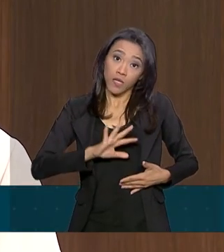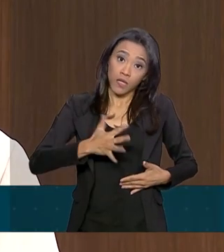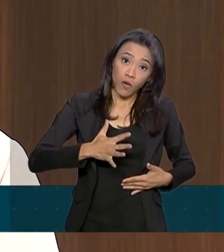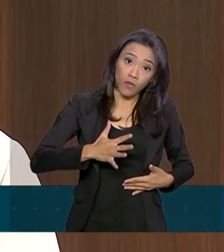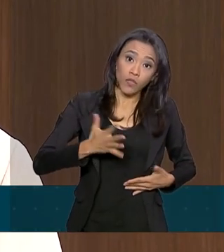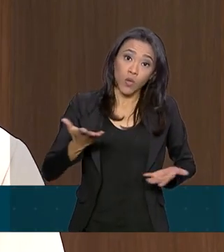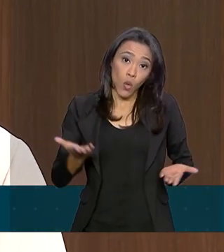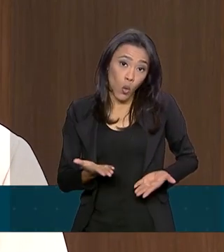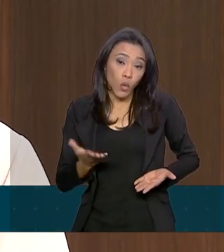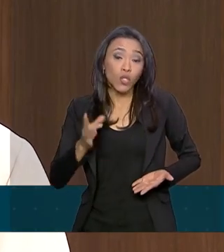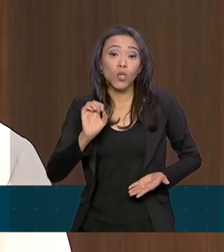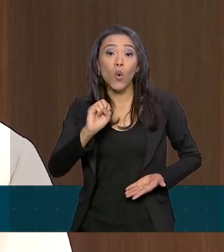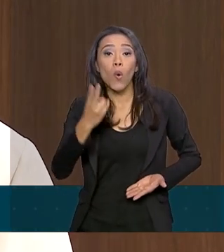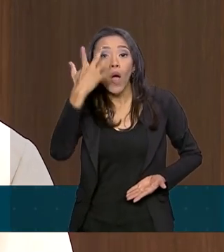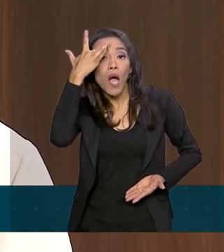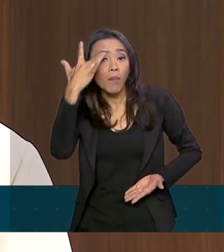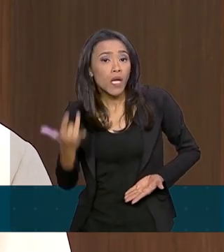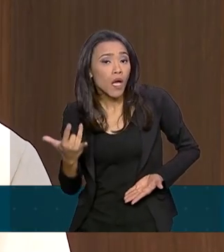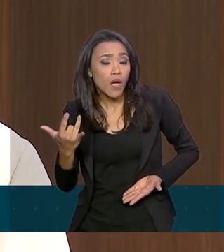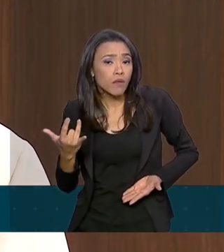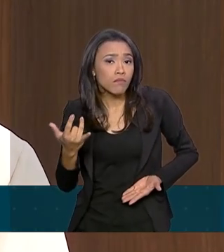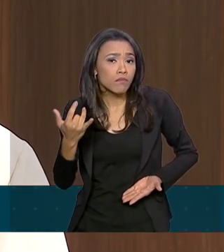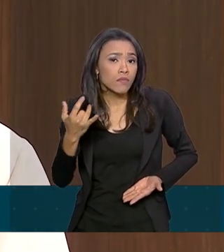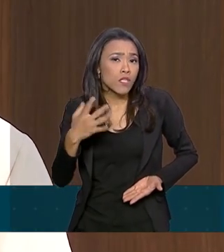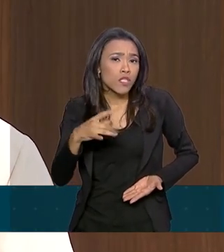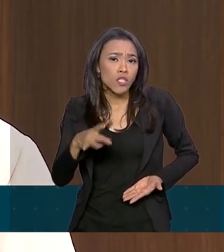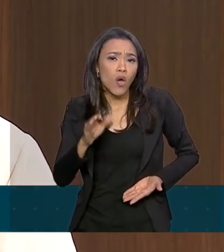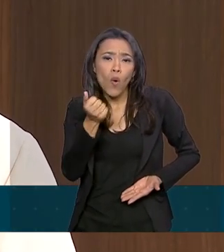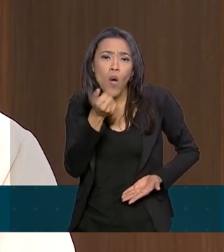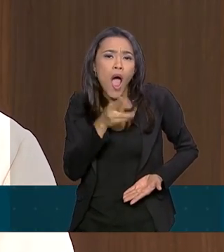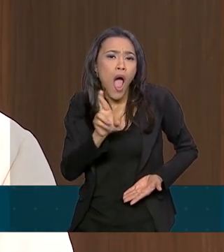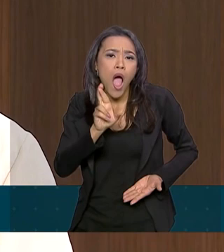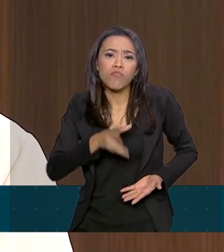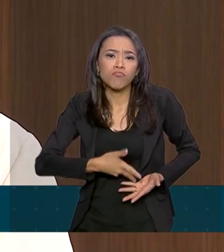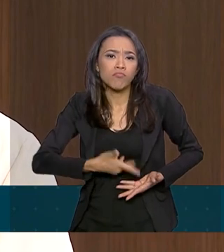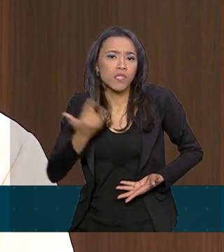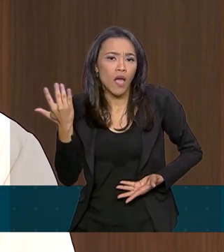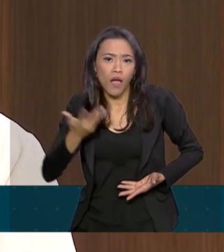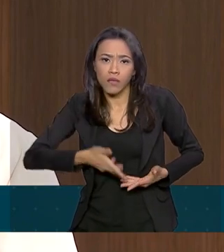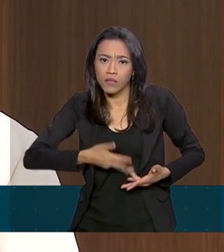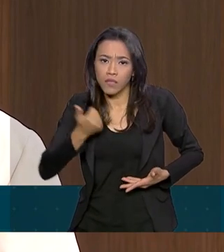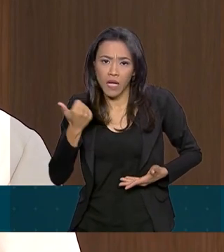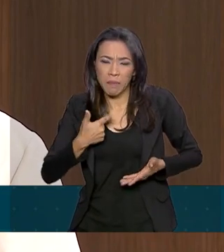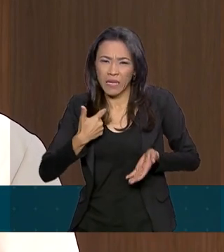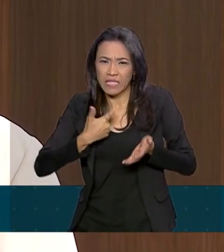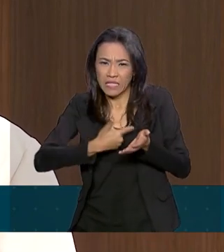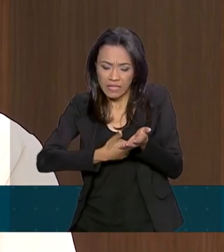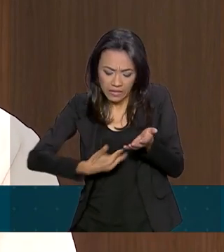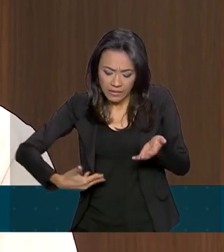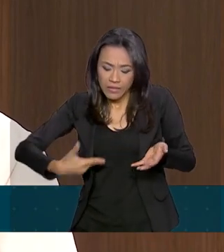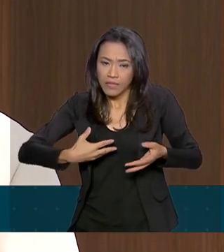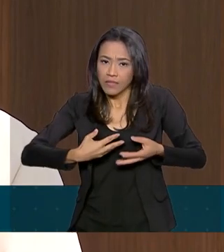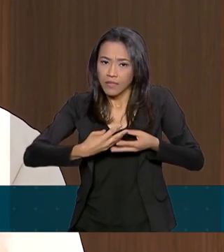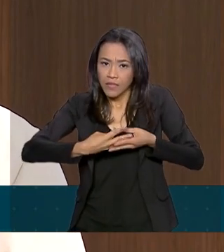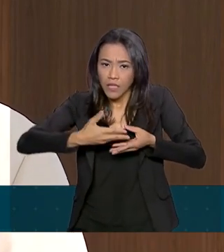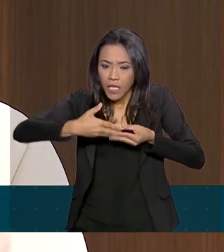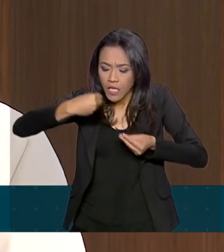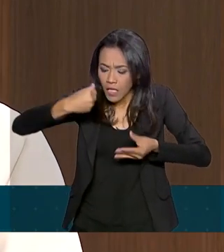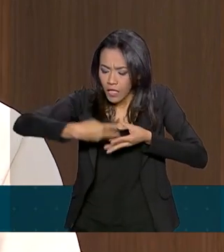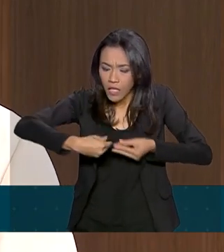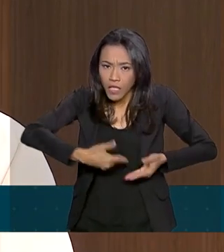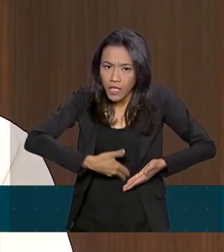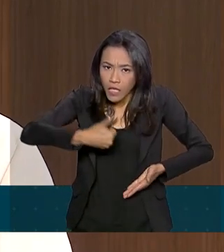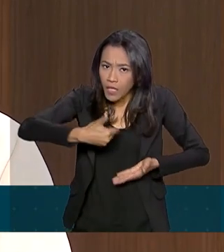quê? Porque ela não está mais drenando nada, sai um pouco de ar, mas não sai secreção gástrica, não sai suco entérico,